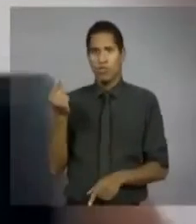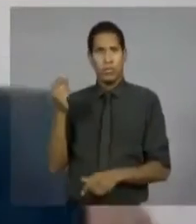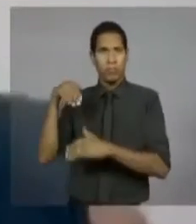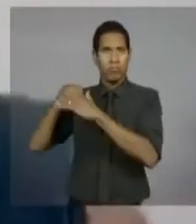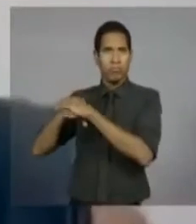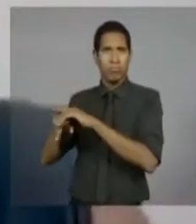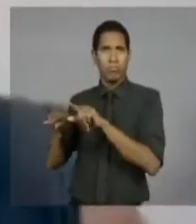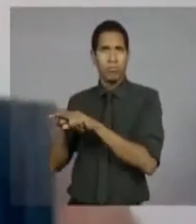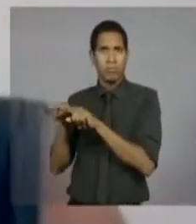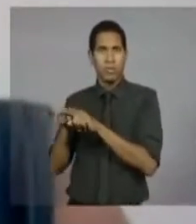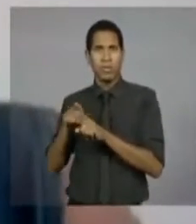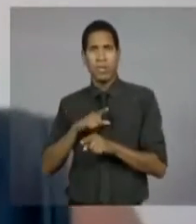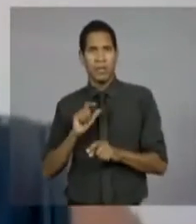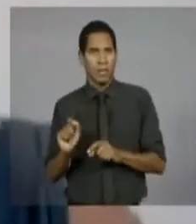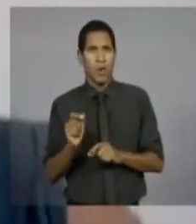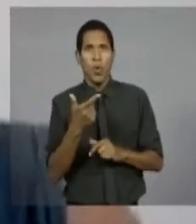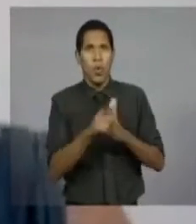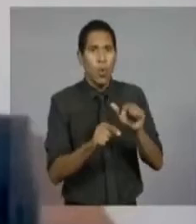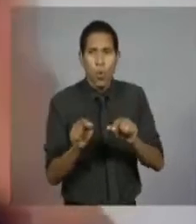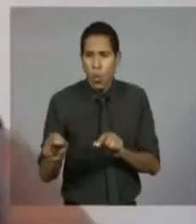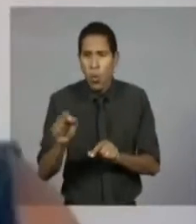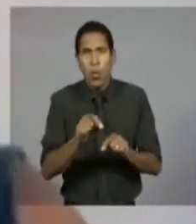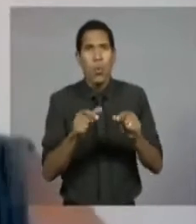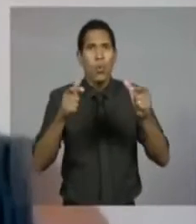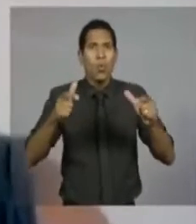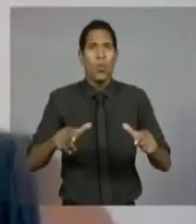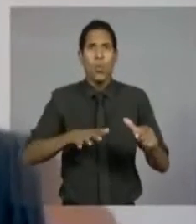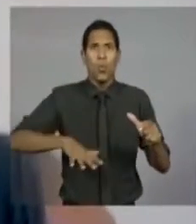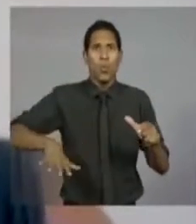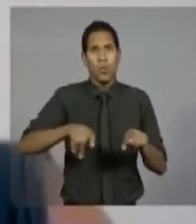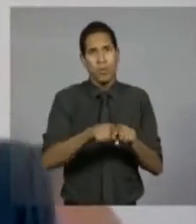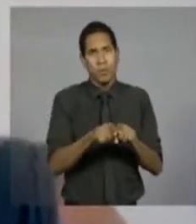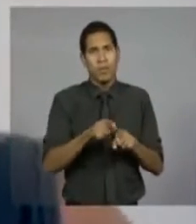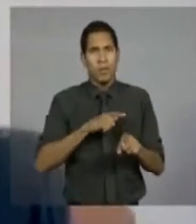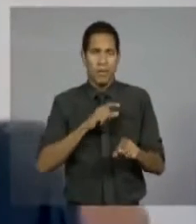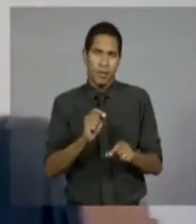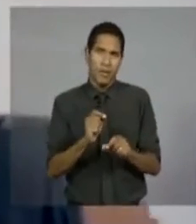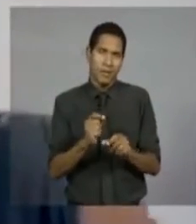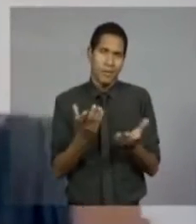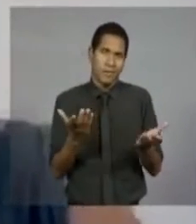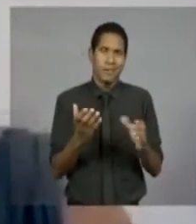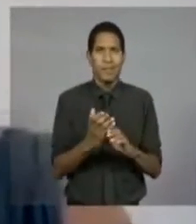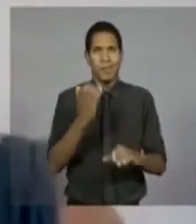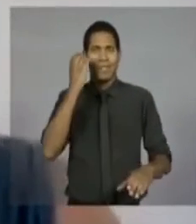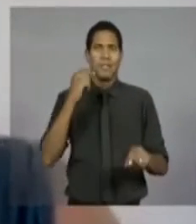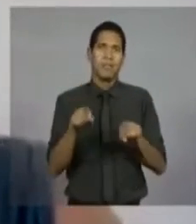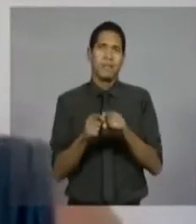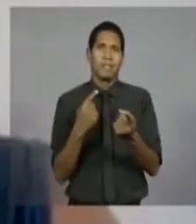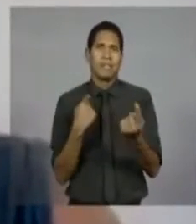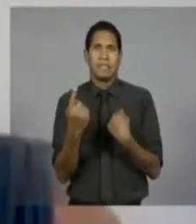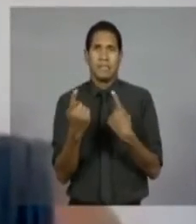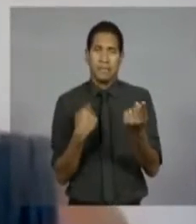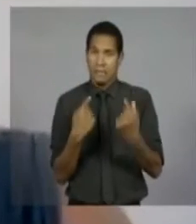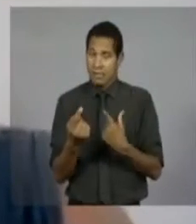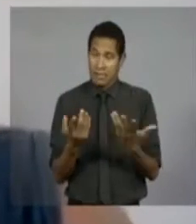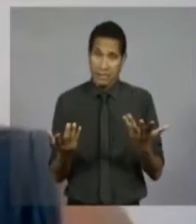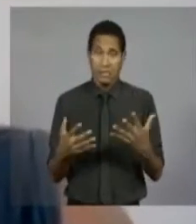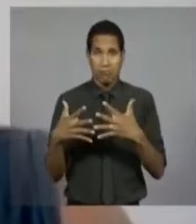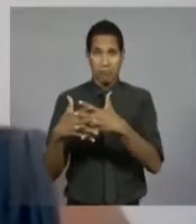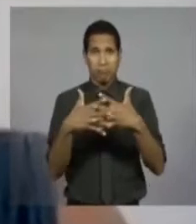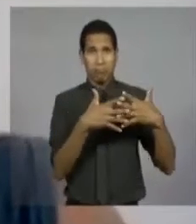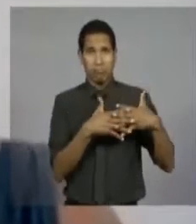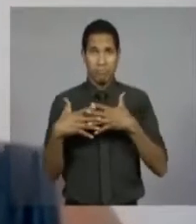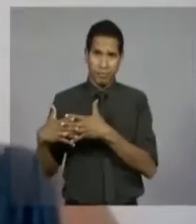pela falta de outras condições, como a liberação de um terreno da Companhia de Engenharia de Tráfego. Então, é muito importante discutir a proposta da